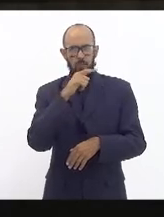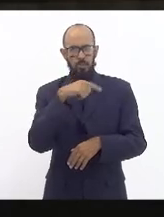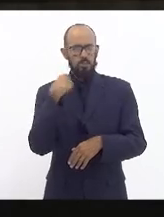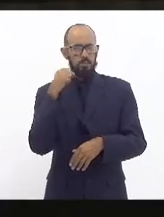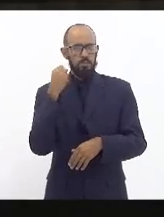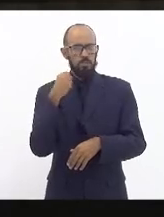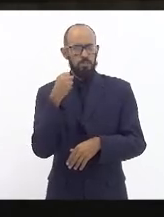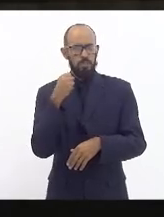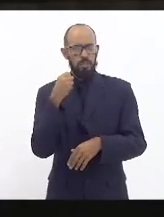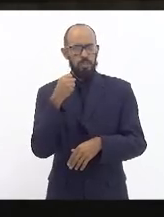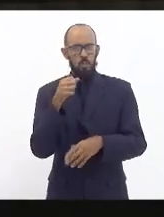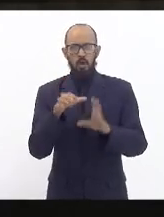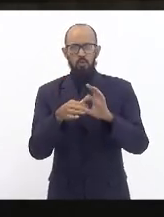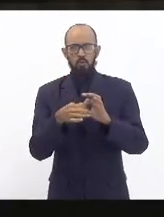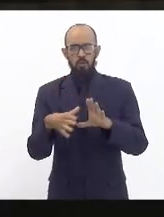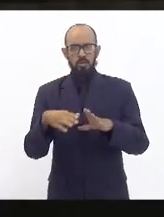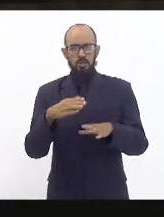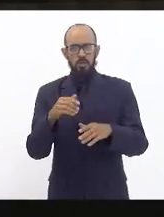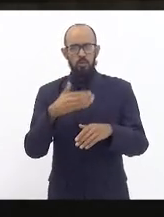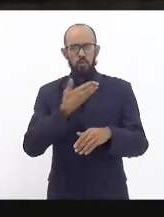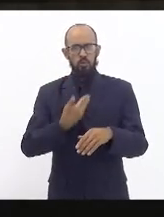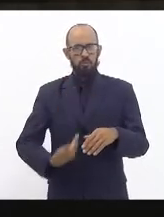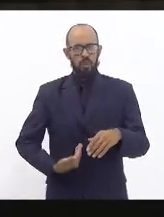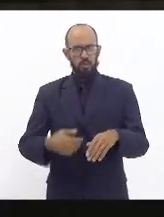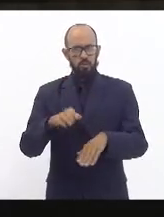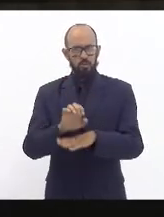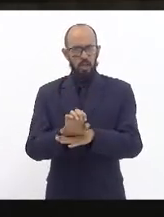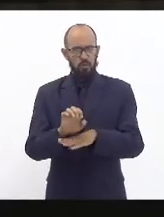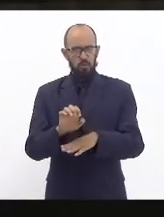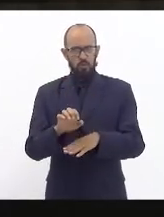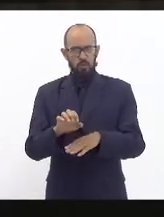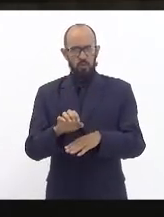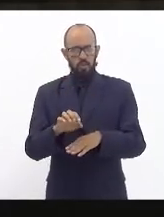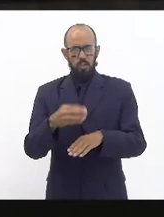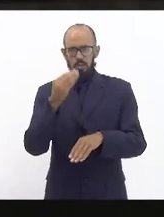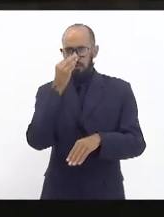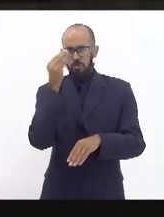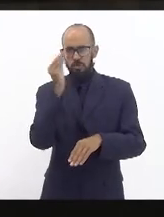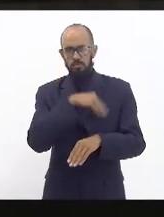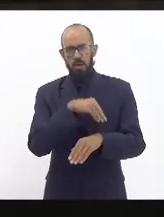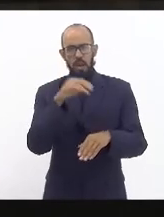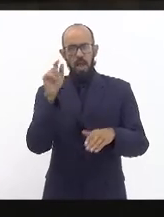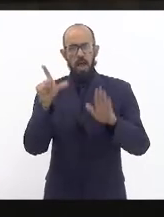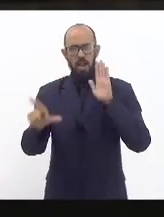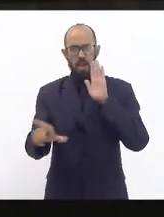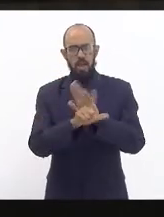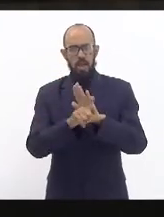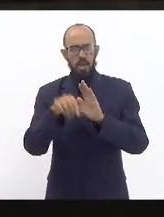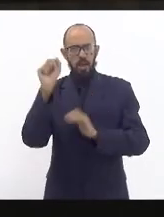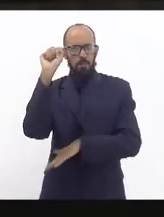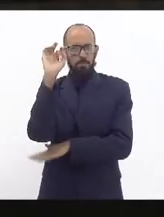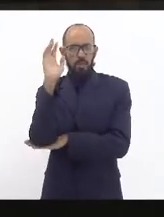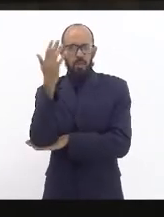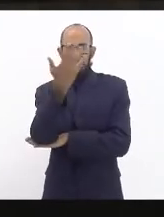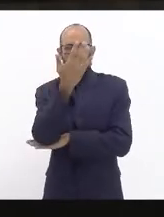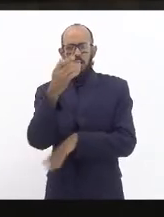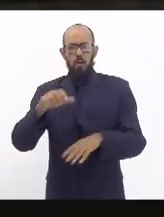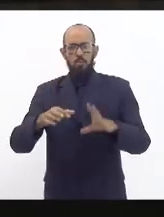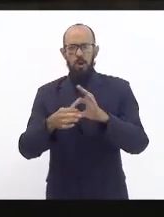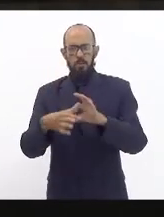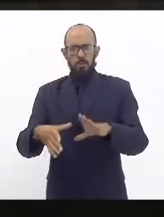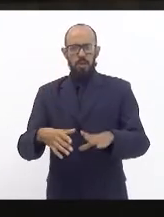sem as licenças ambientais estão passando por cima da legislação ambiental para poder liberar a